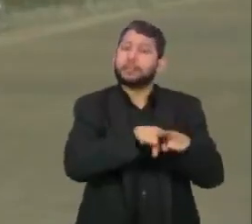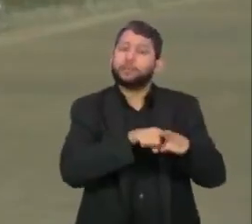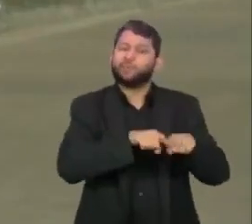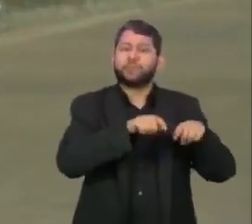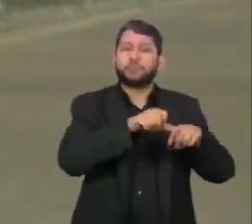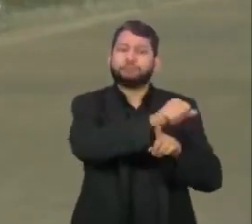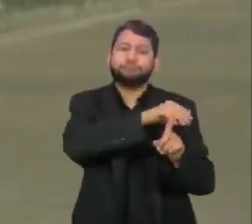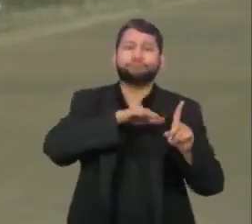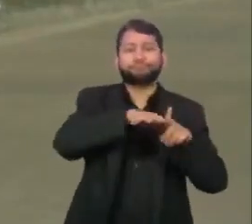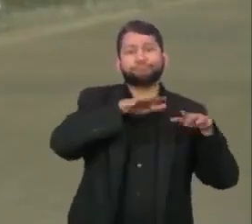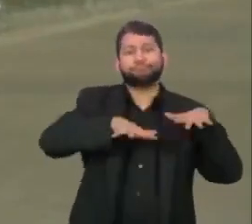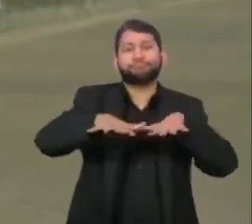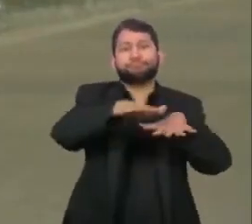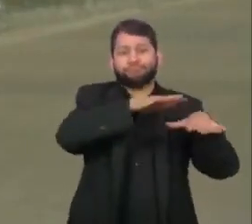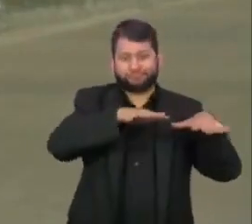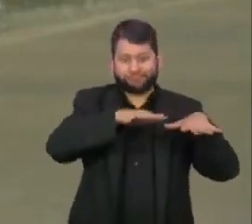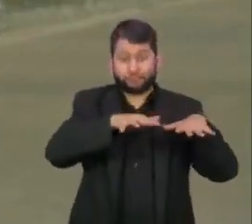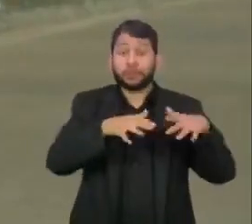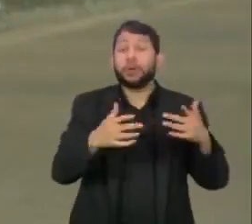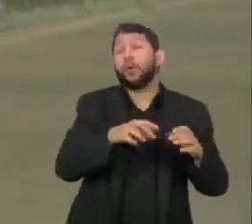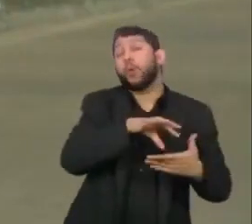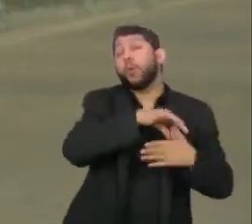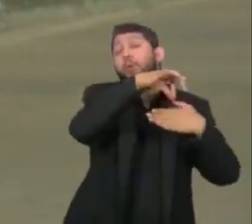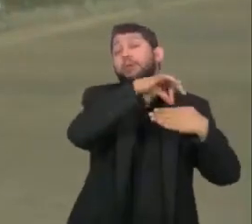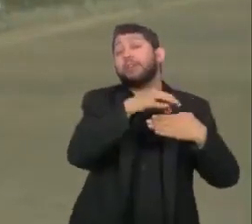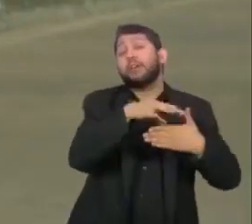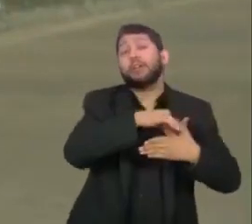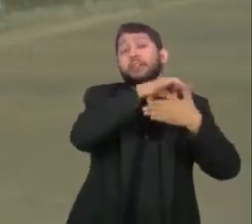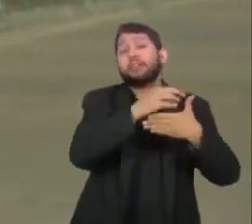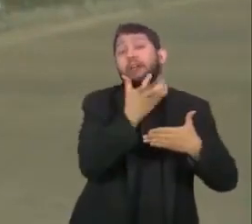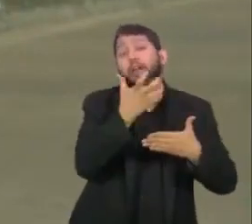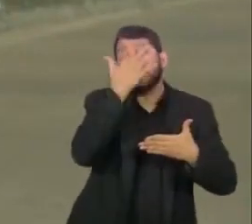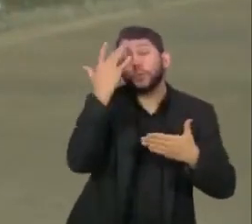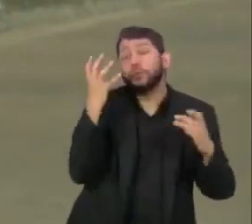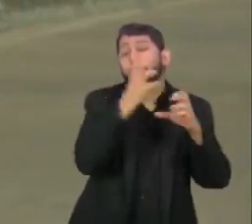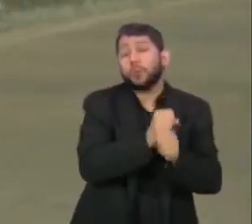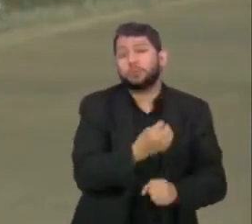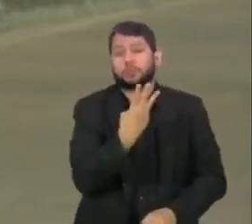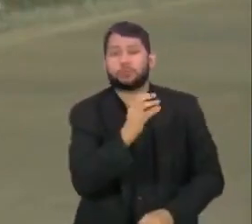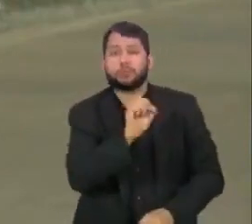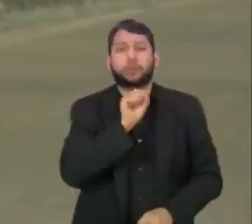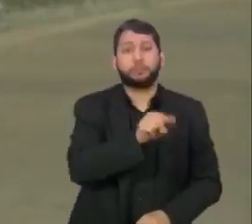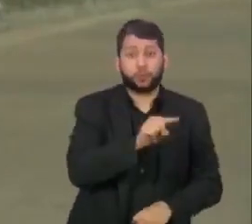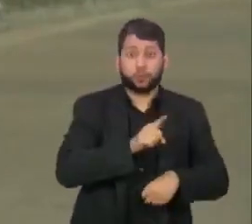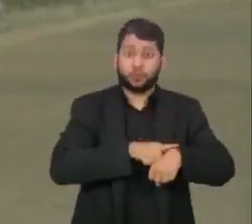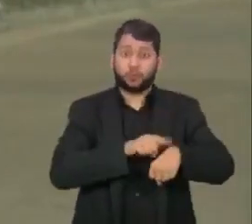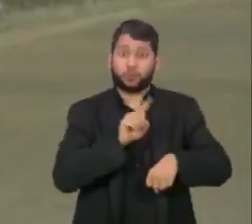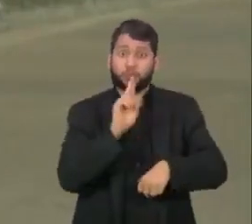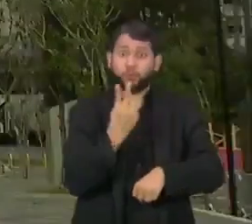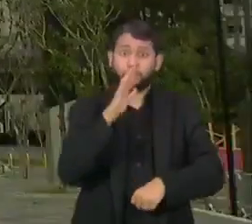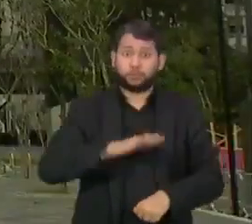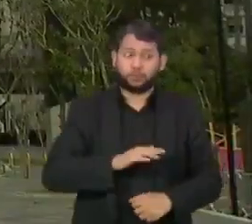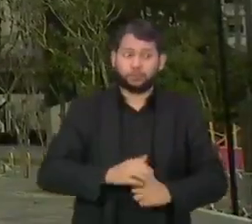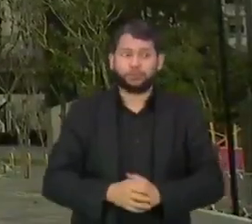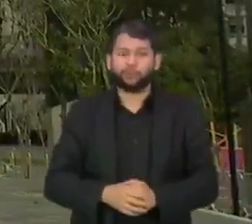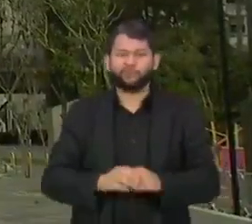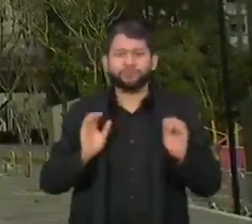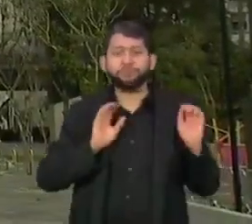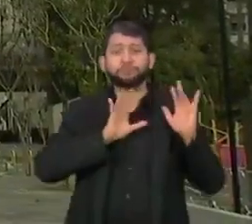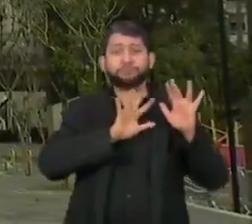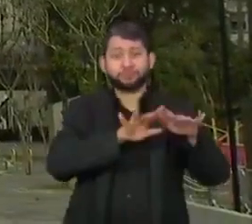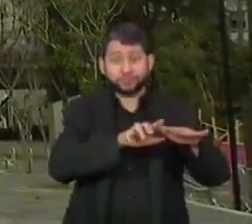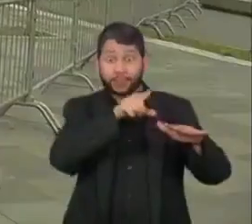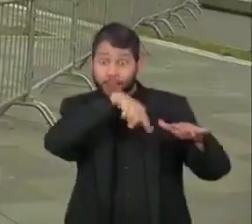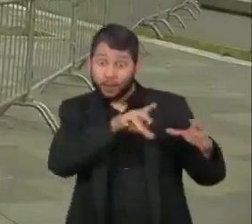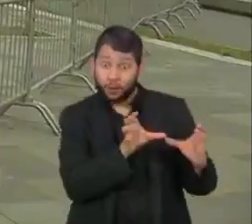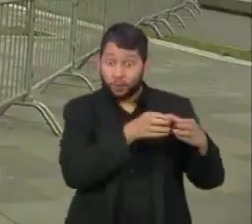civil. As lideranças esperam a participação de 30 mil pessoas a partir das 2 horas da tarde. O ato contra